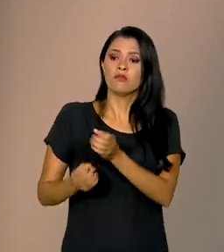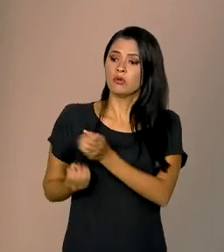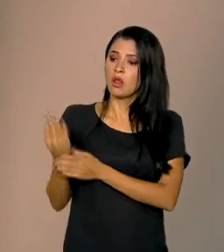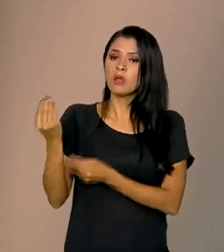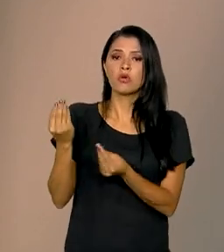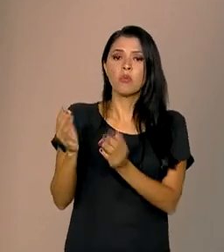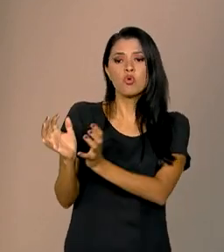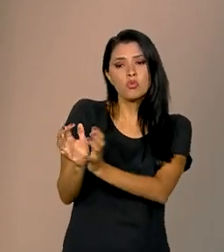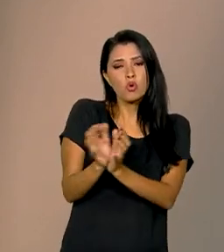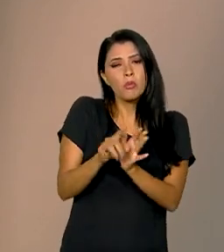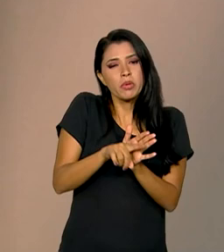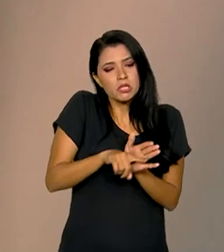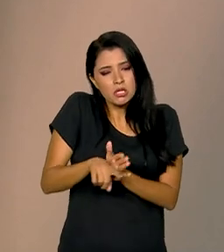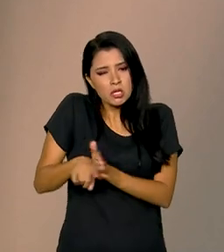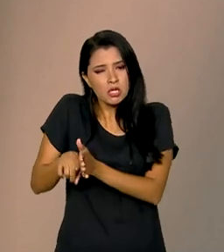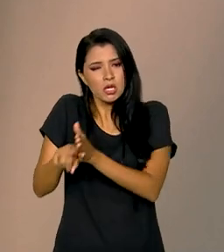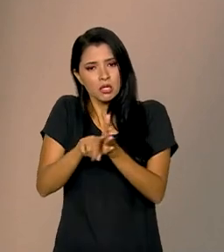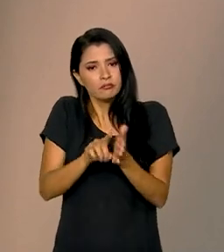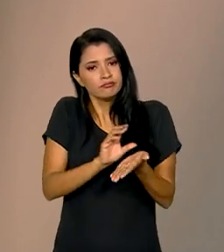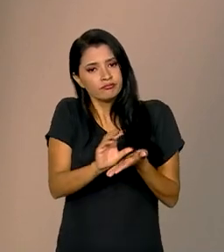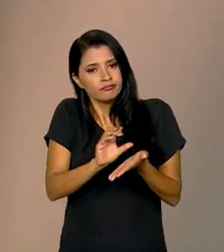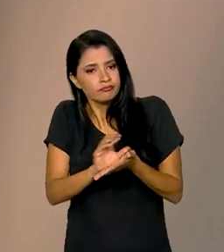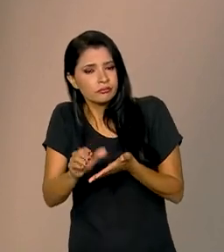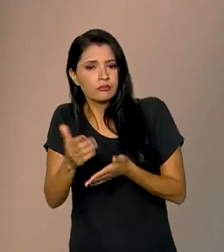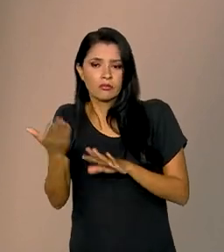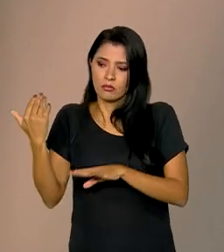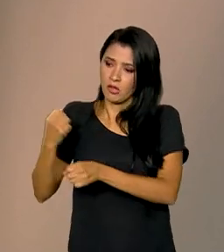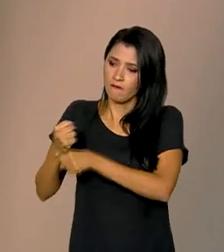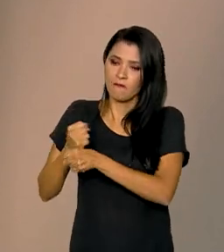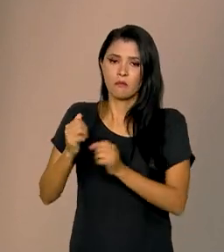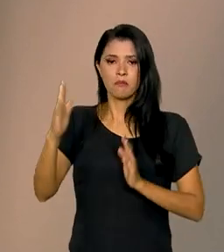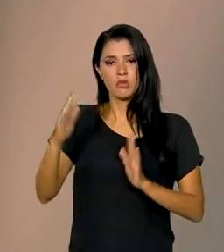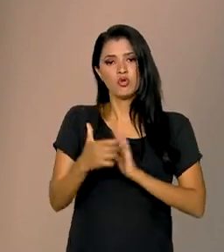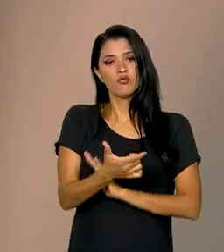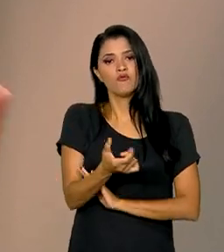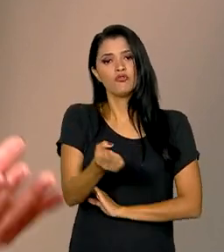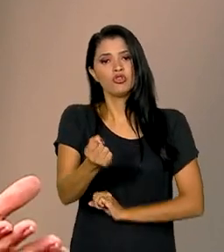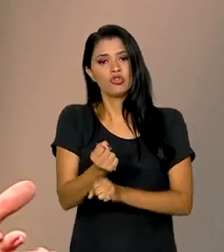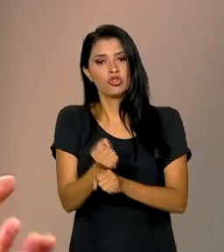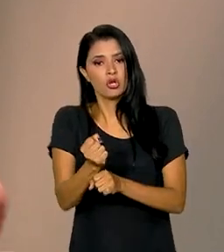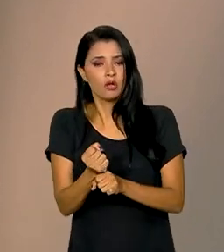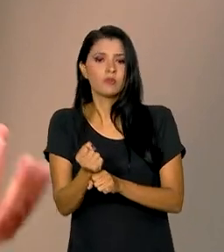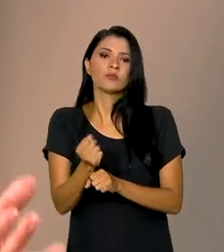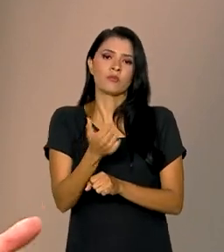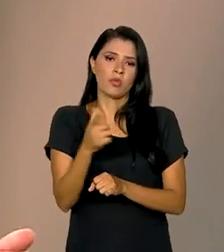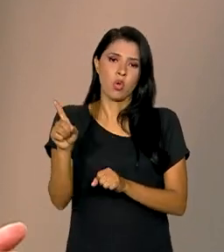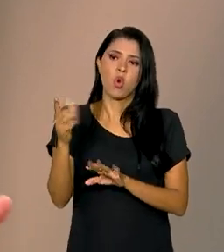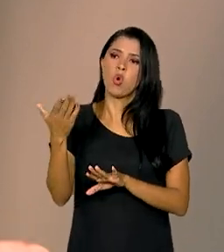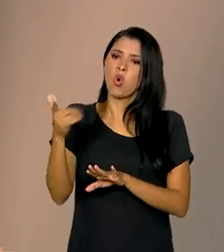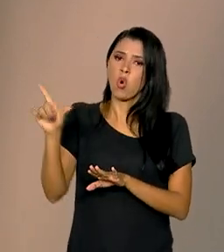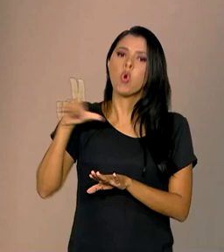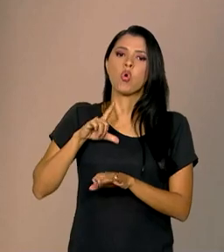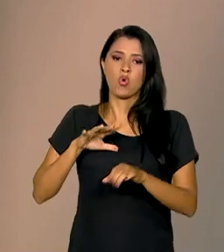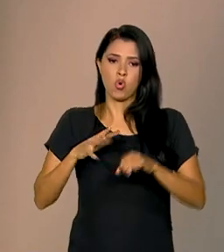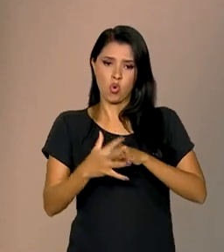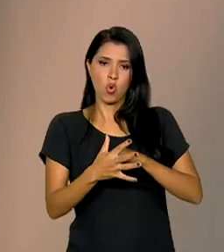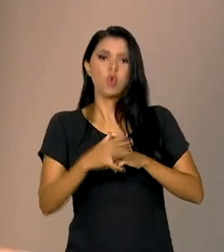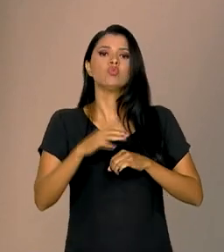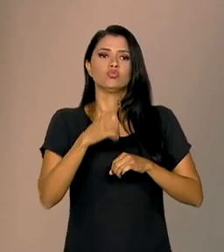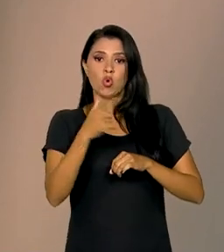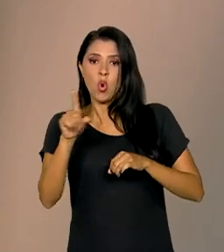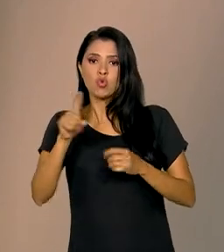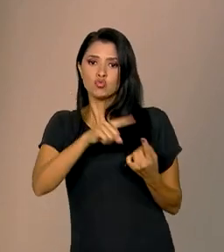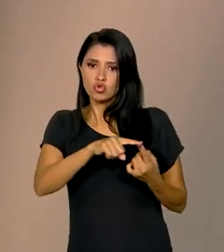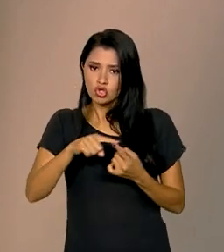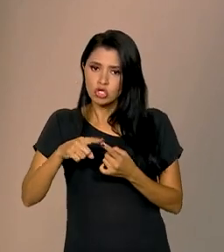partir de grupos de pesquisa financiados nos últimos 20 anos, desde quando outros coronavírus começaram a